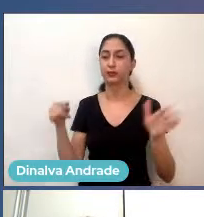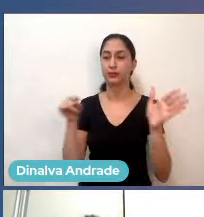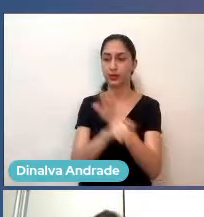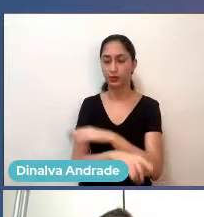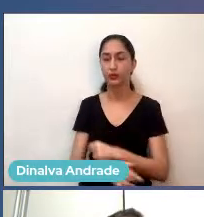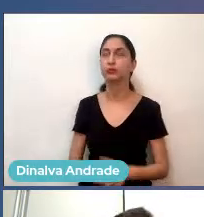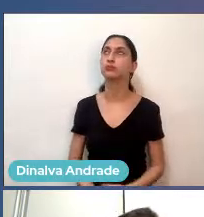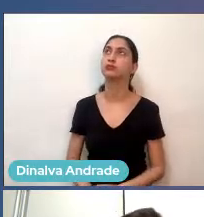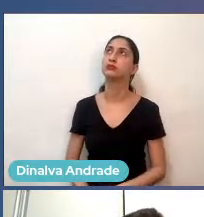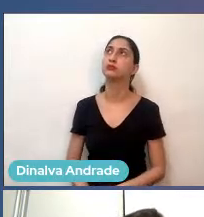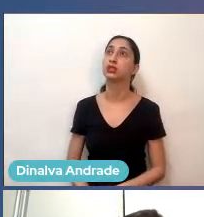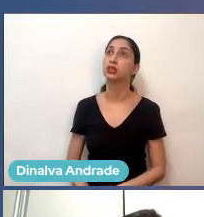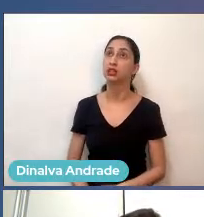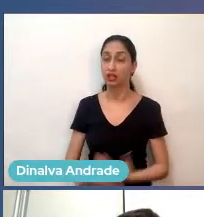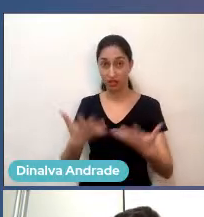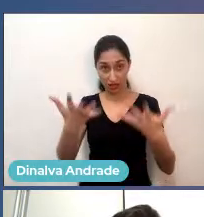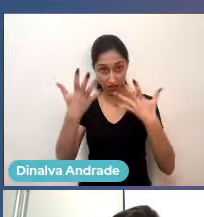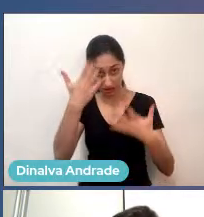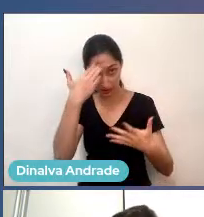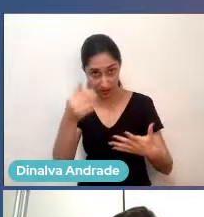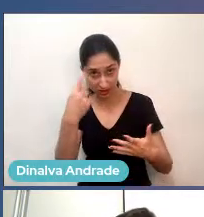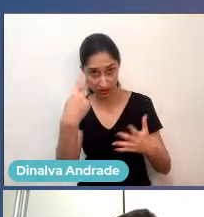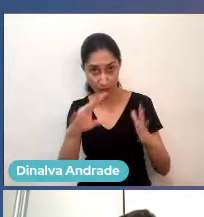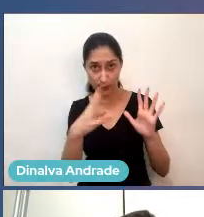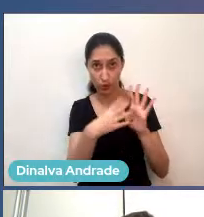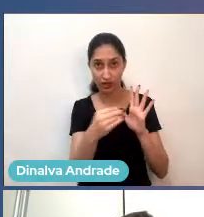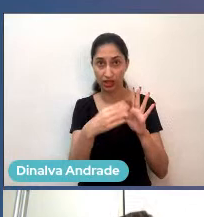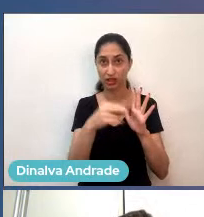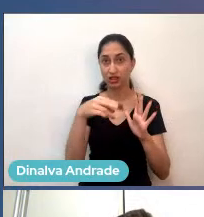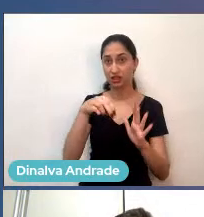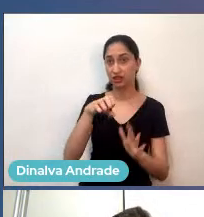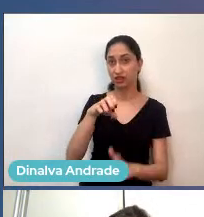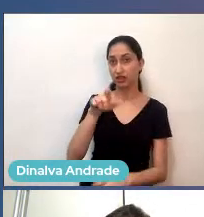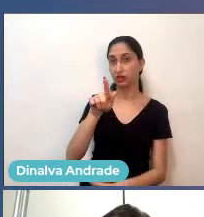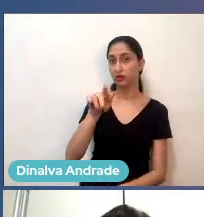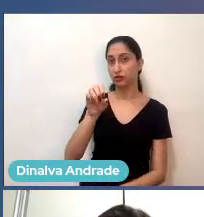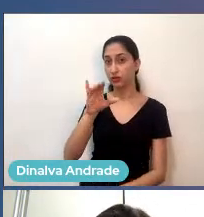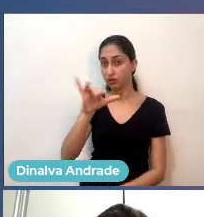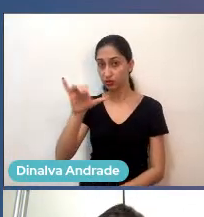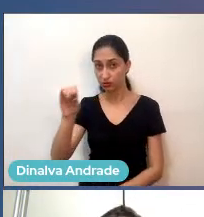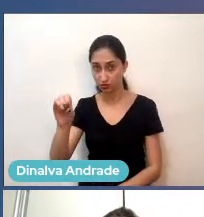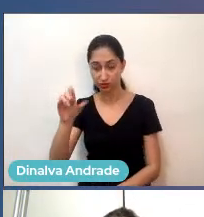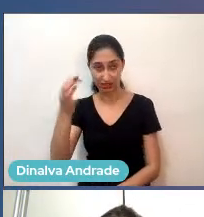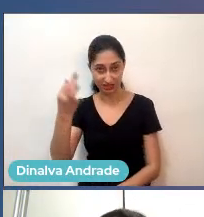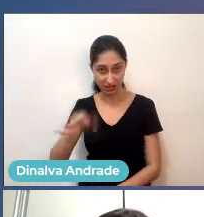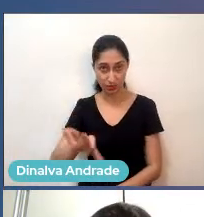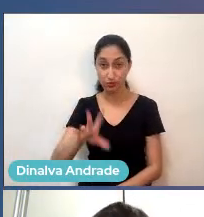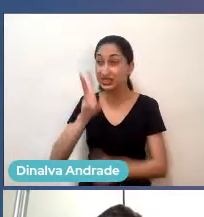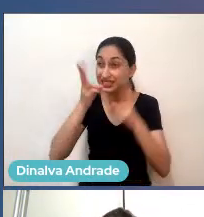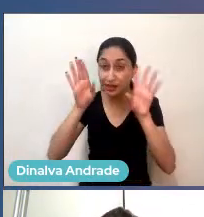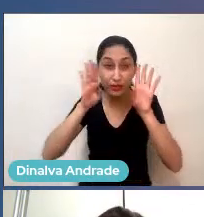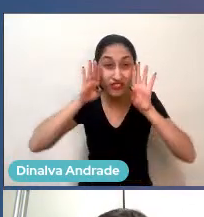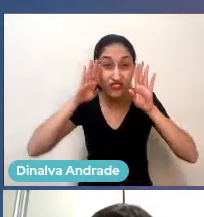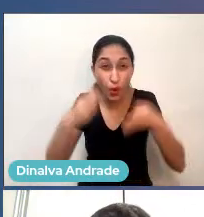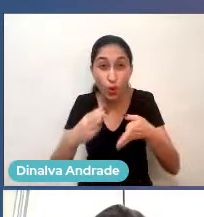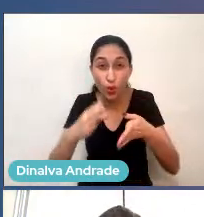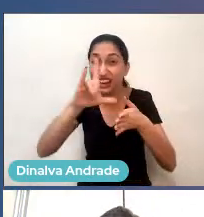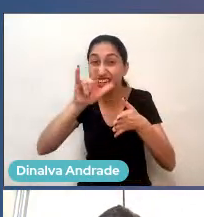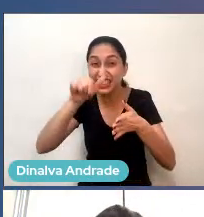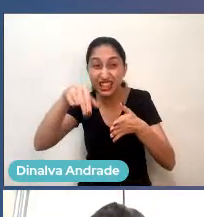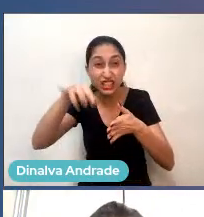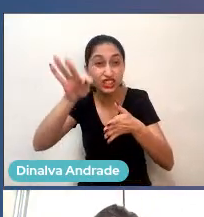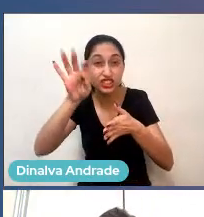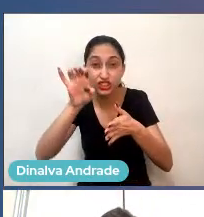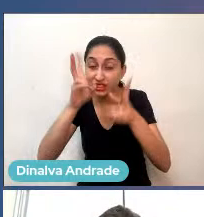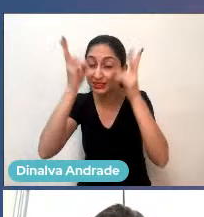saber se o teu modelo de negócio está ajustado? Cliente, então o foco da gente sempre tem que ser no